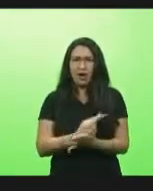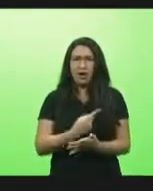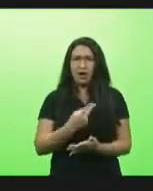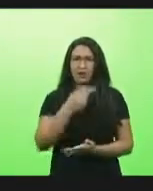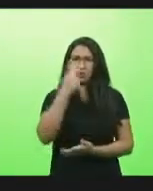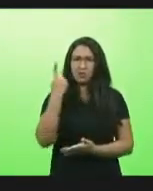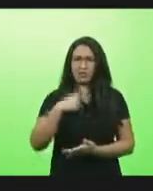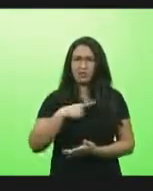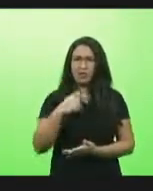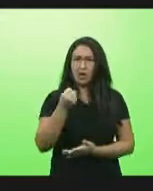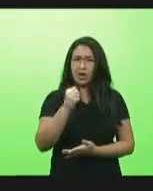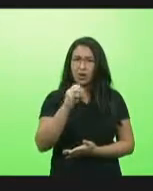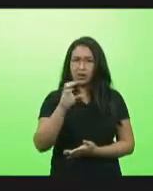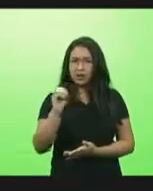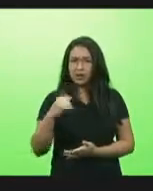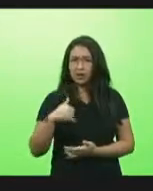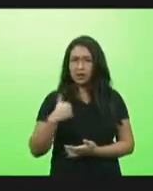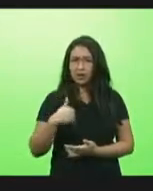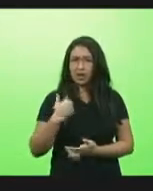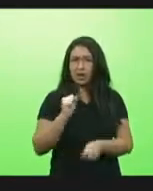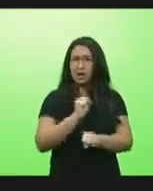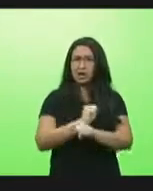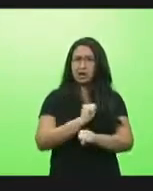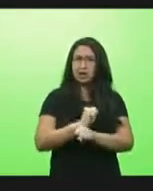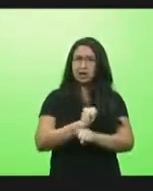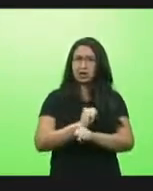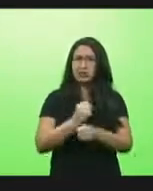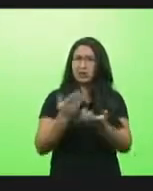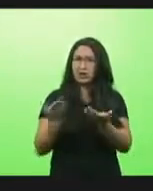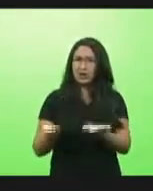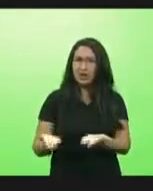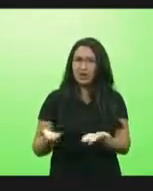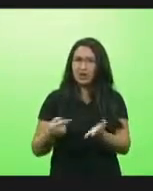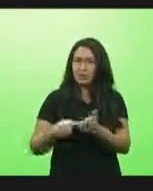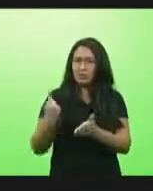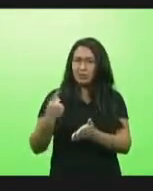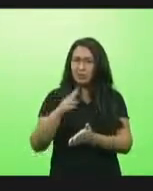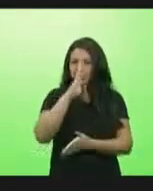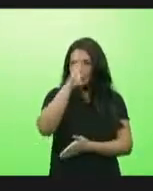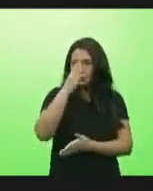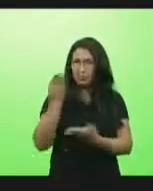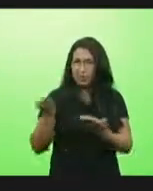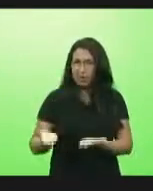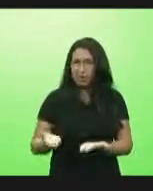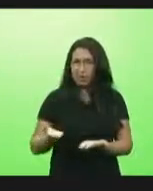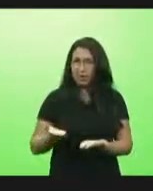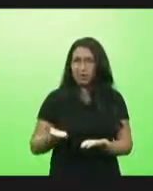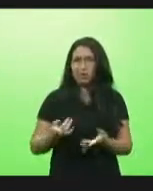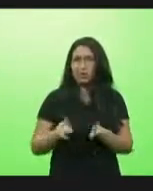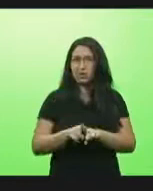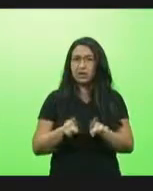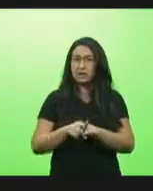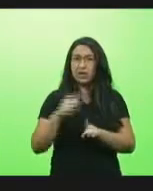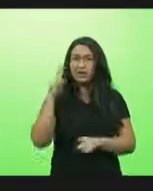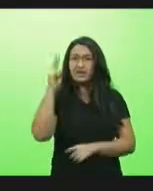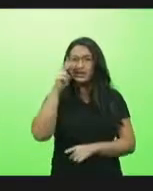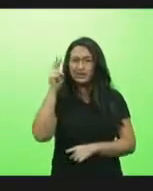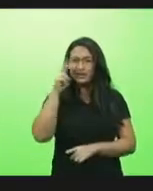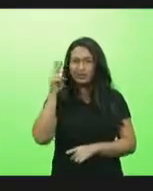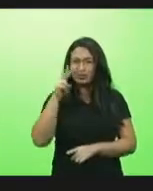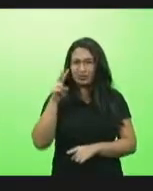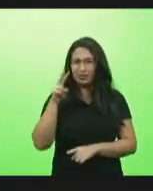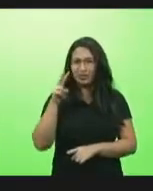anos que estão ali aguardando para ser vacinado teve um caso ontem escandaloso esdrúxulo que também ganhou as páginas ali